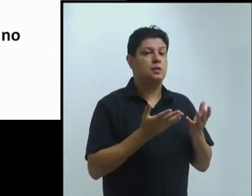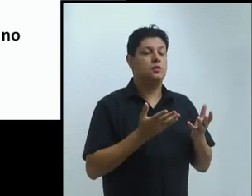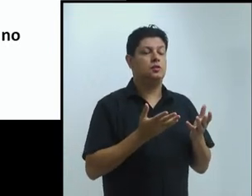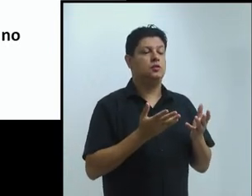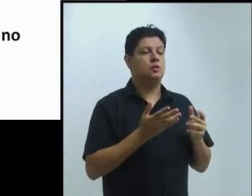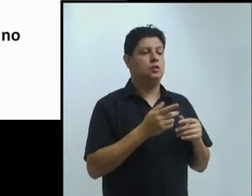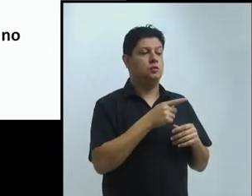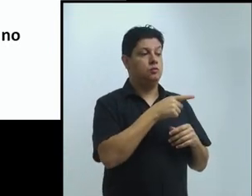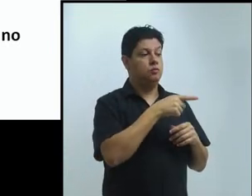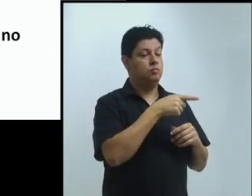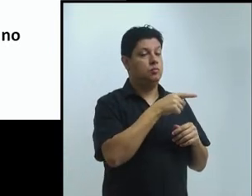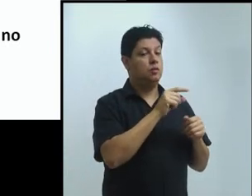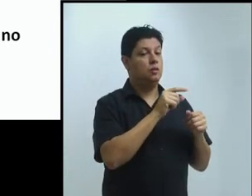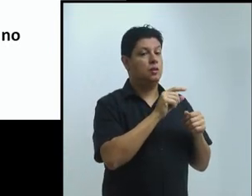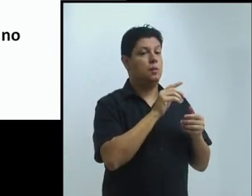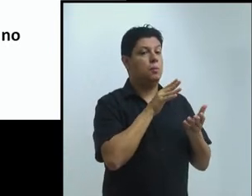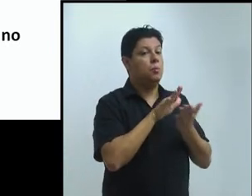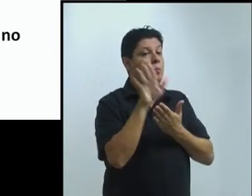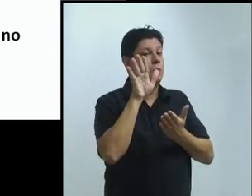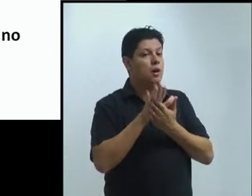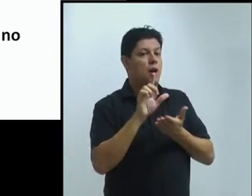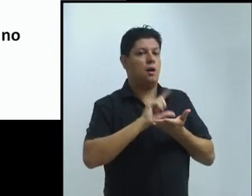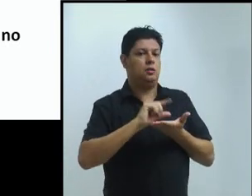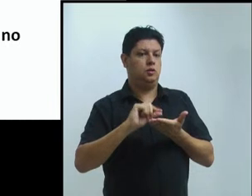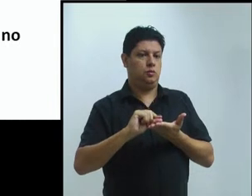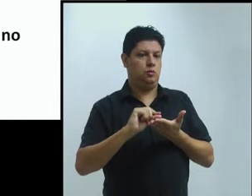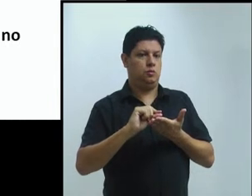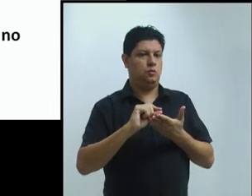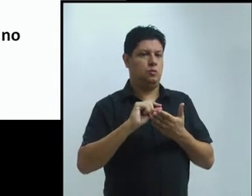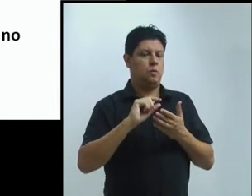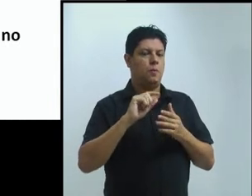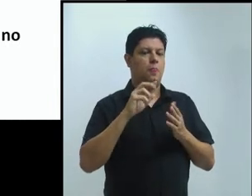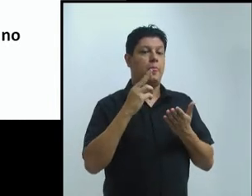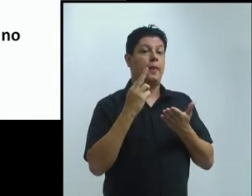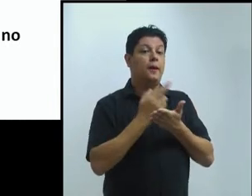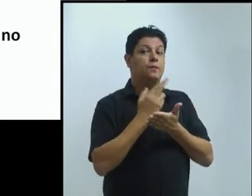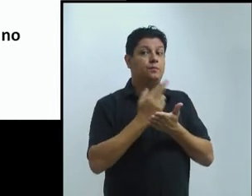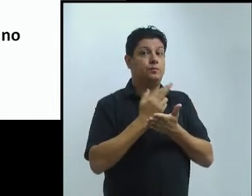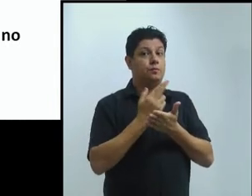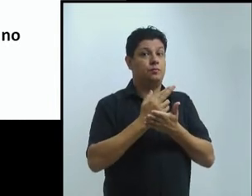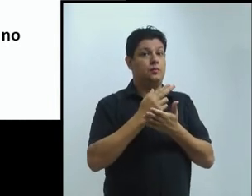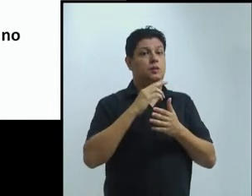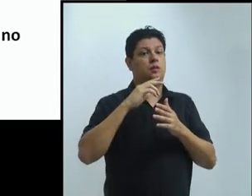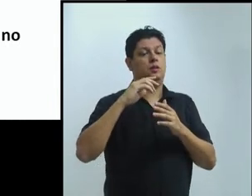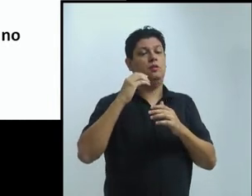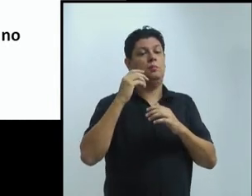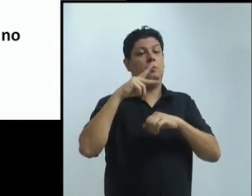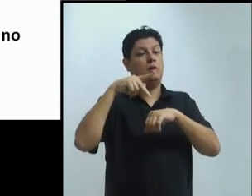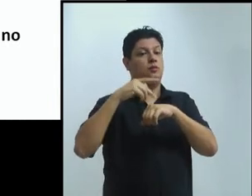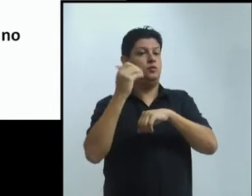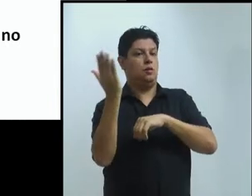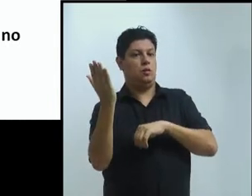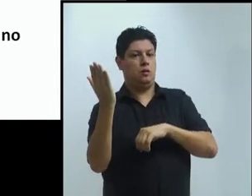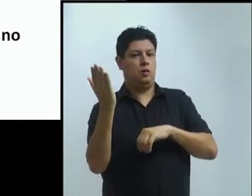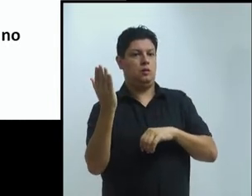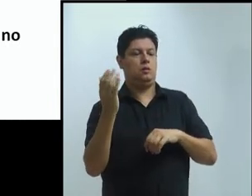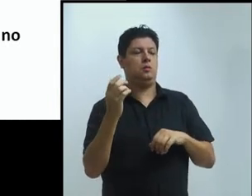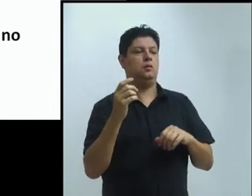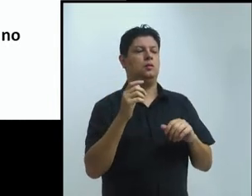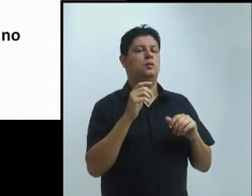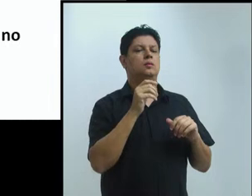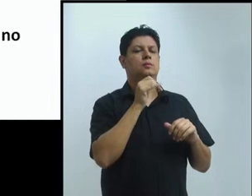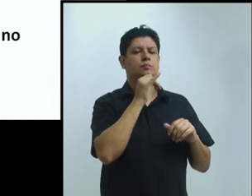internacionais, vocês podem concorrer a esse edital e o artigo será traduzido e